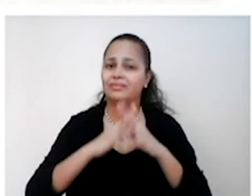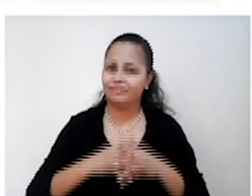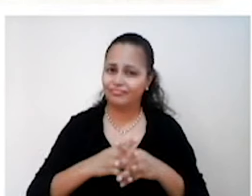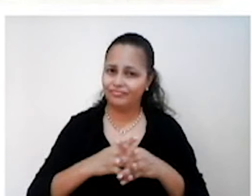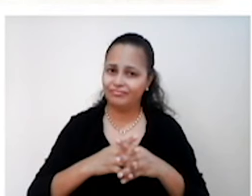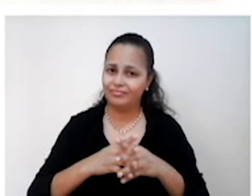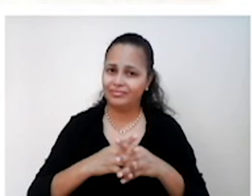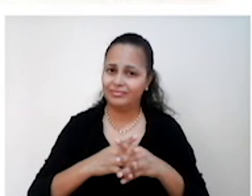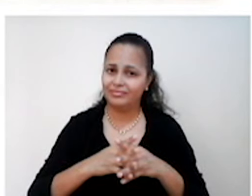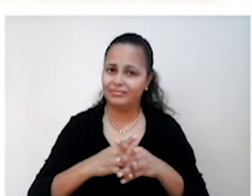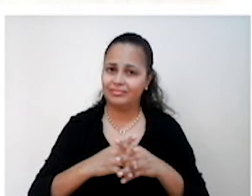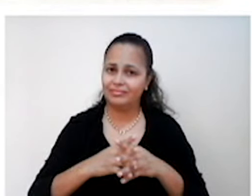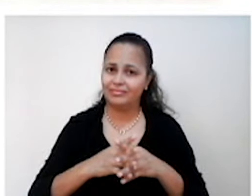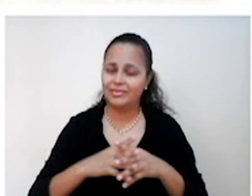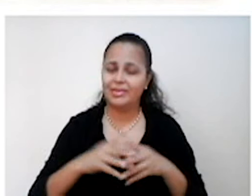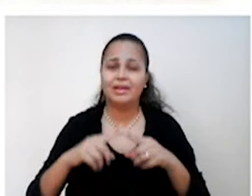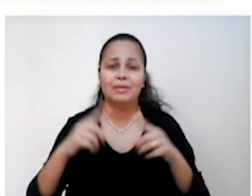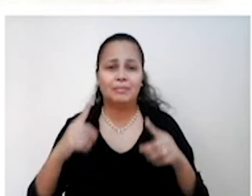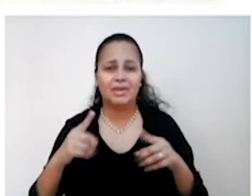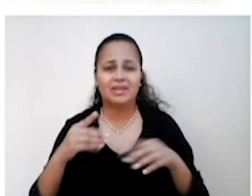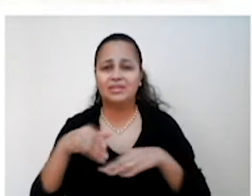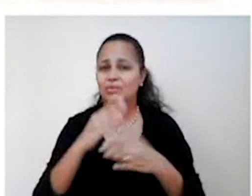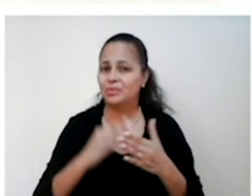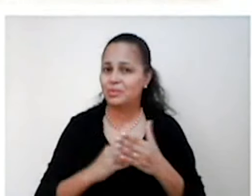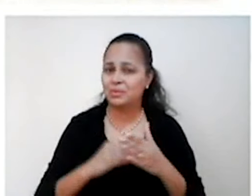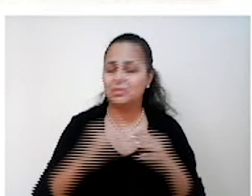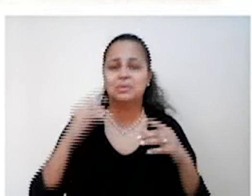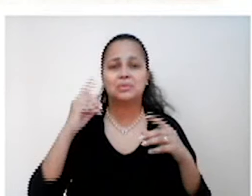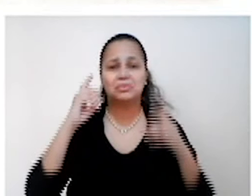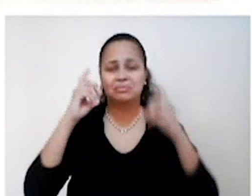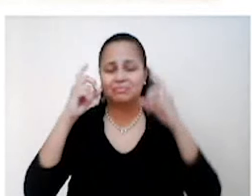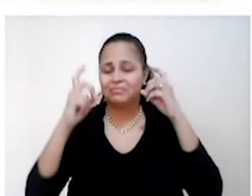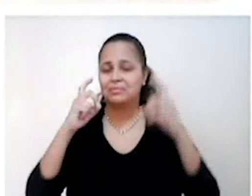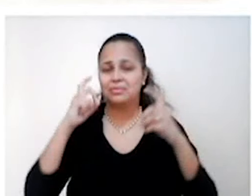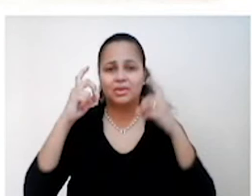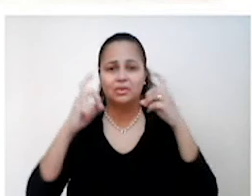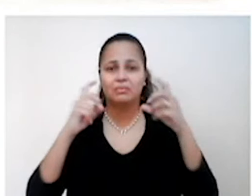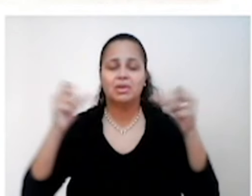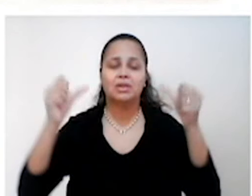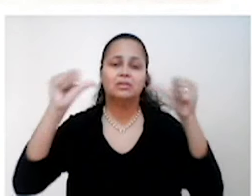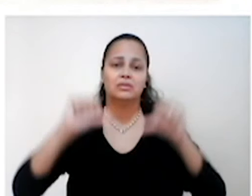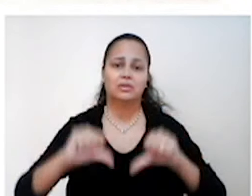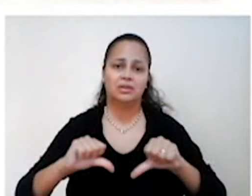período, estavam todos preocupados com a crise e enxergavam